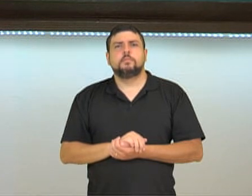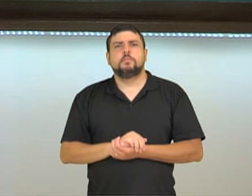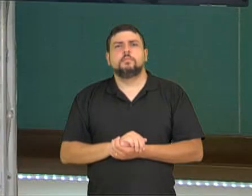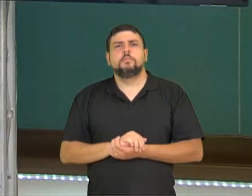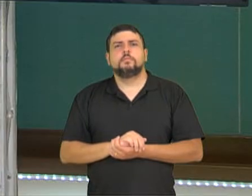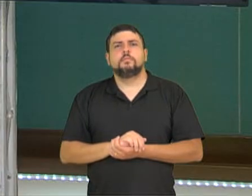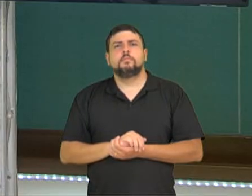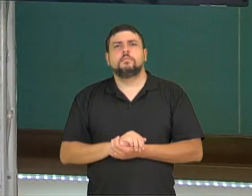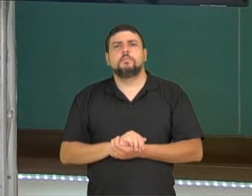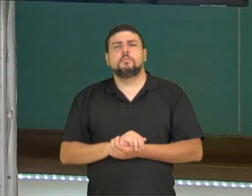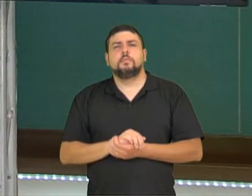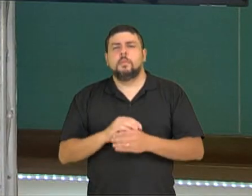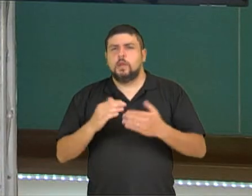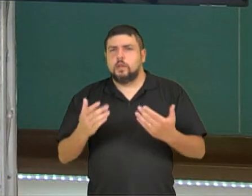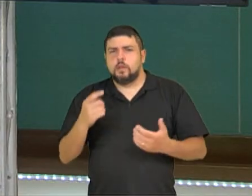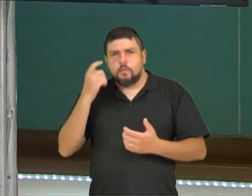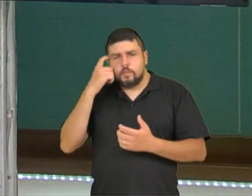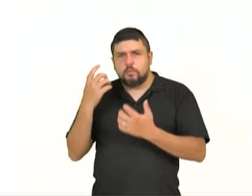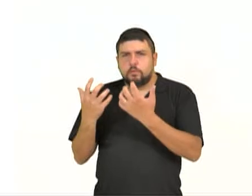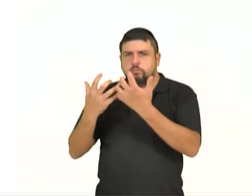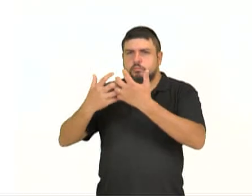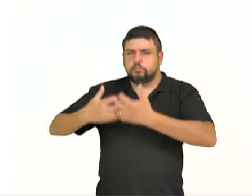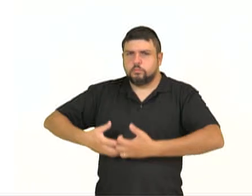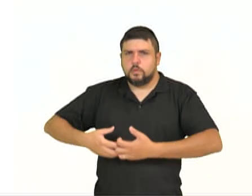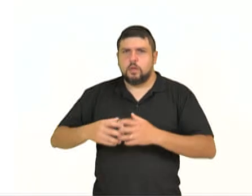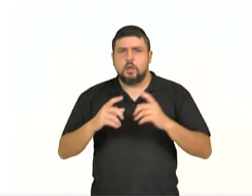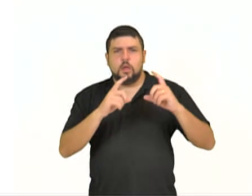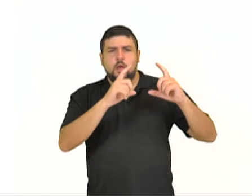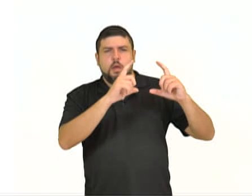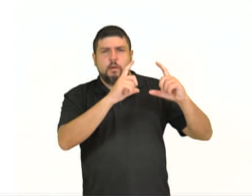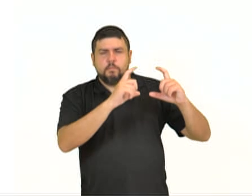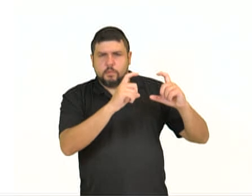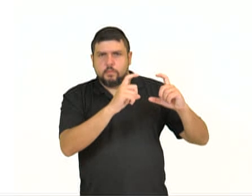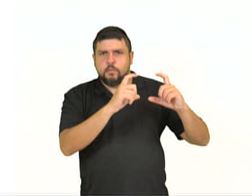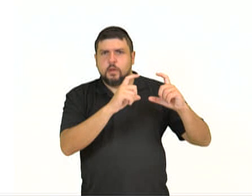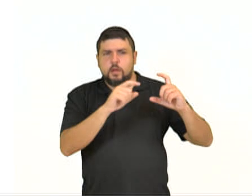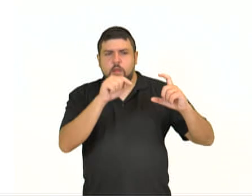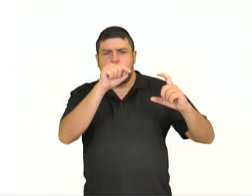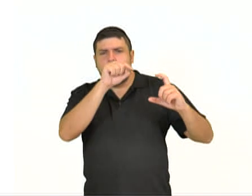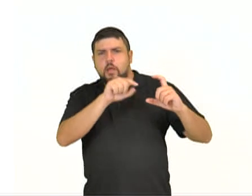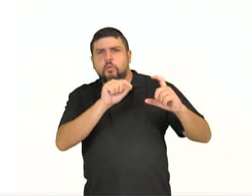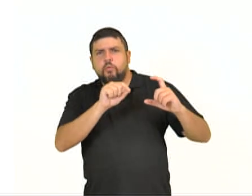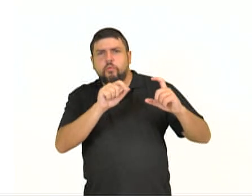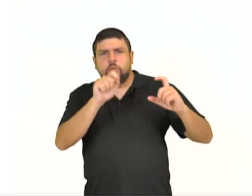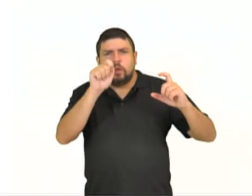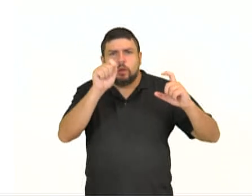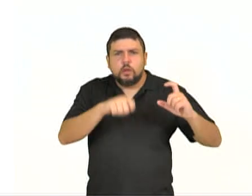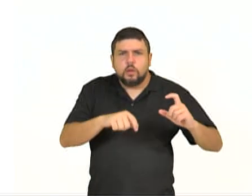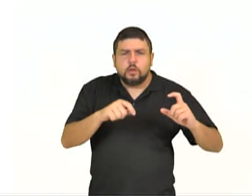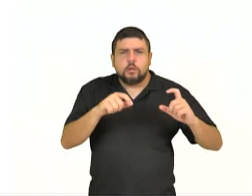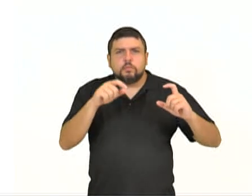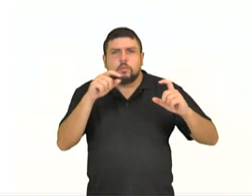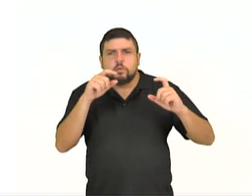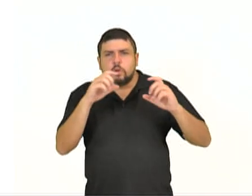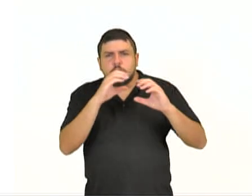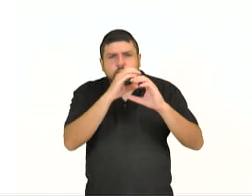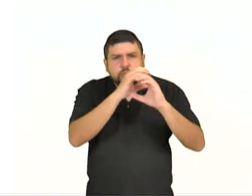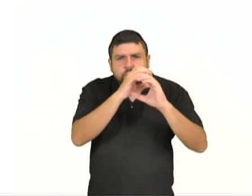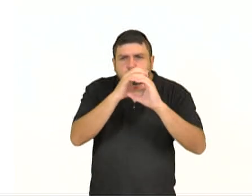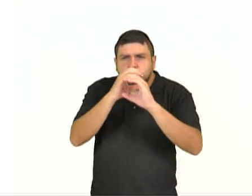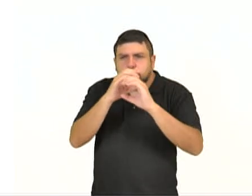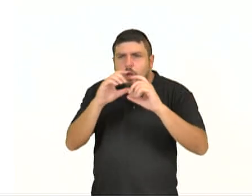Ainda para refletir a máquina fotográfica como uma espécie de máquina de visão que desencadeia novas maneiras de